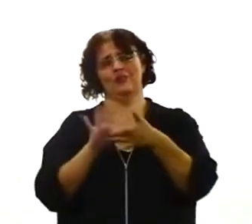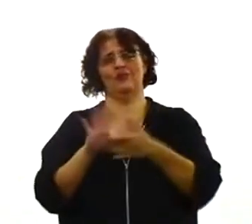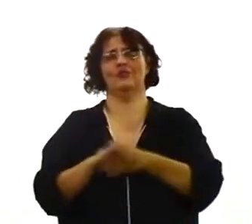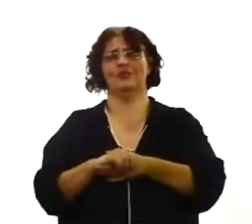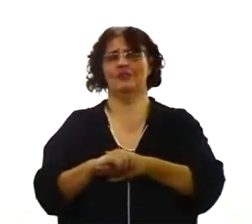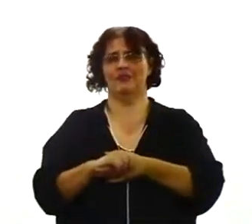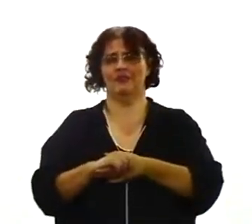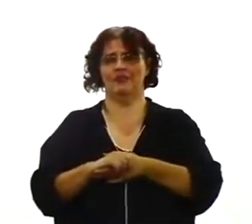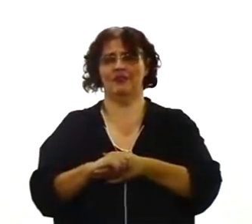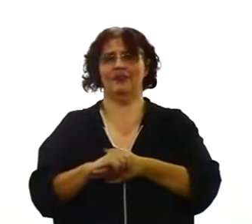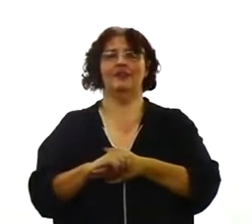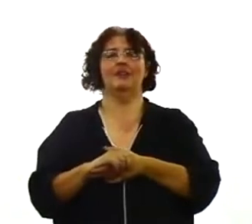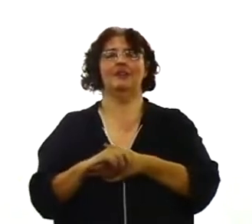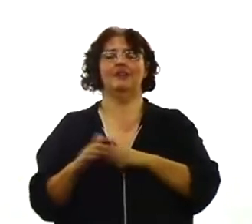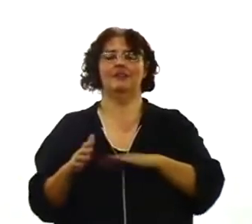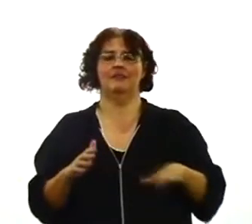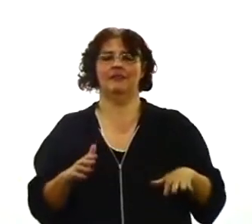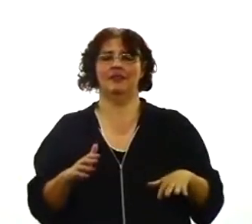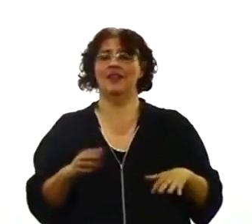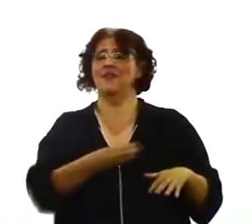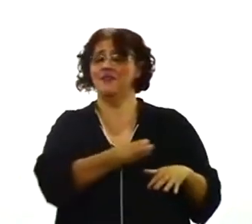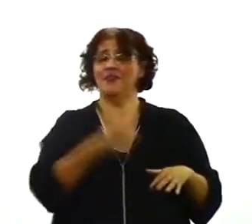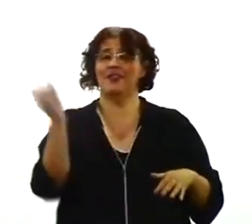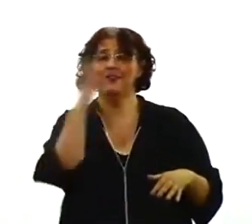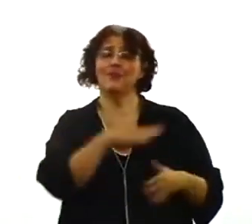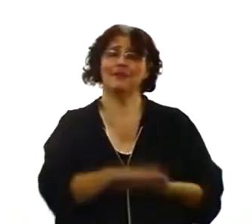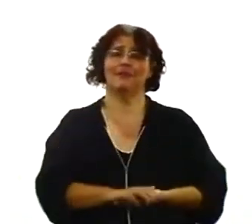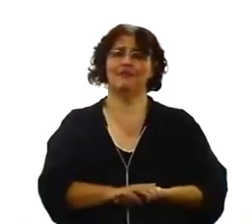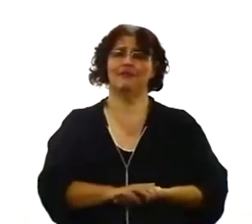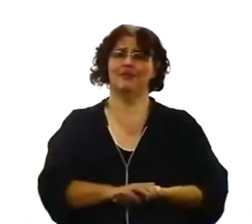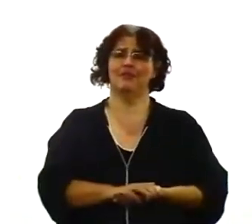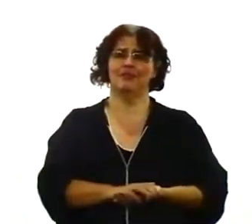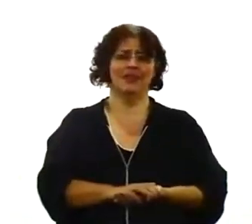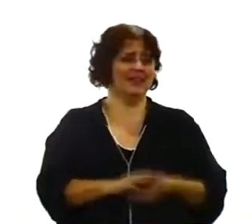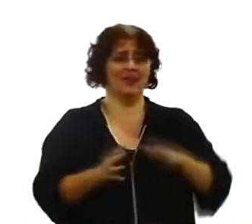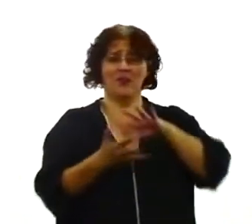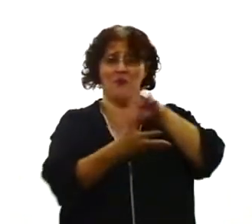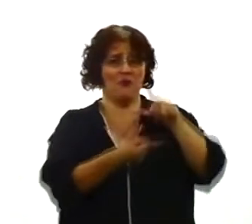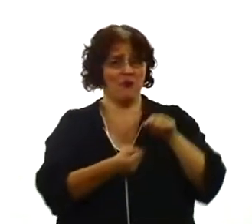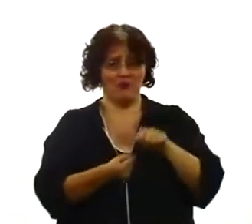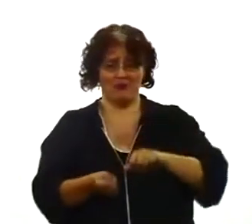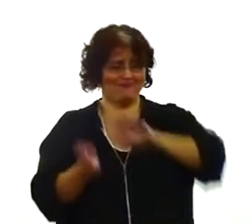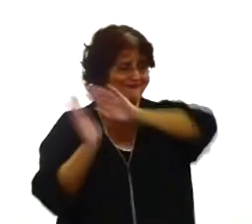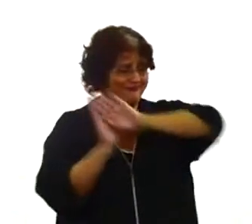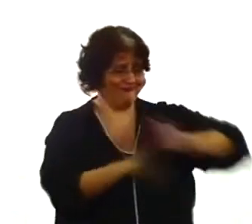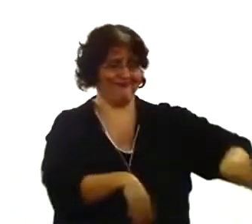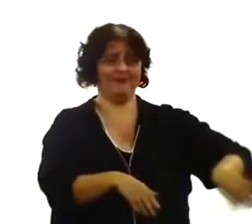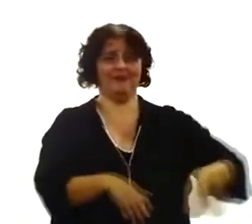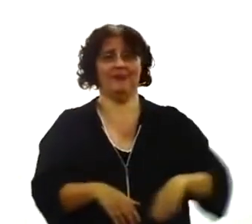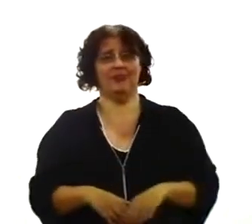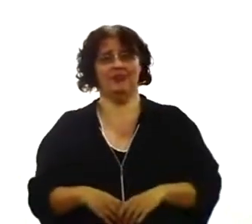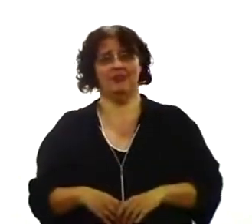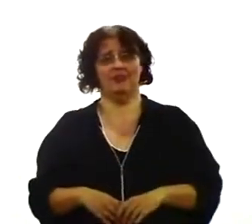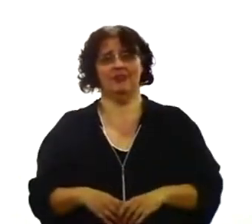compartilhamos em nada da Páscoa do mundo. Nós não nos assemelhamos a nada da Páscoa do mundo. E